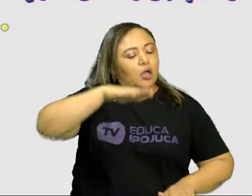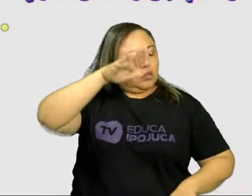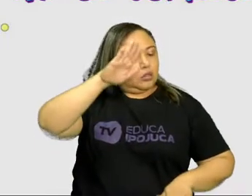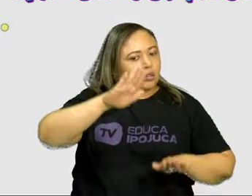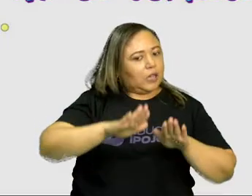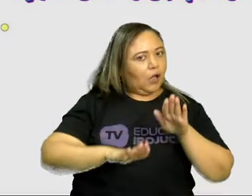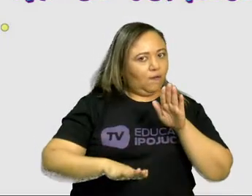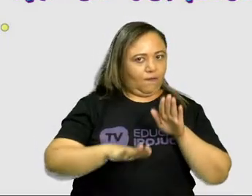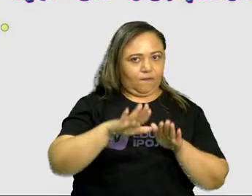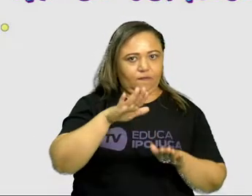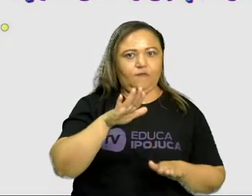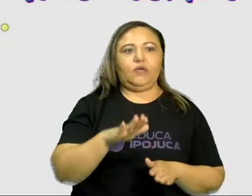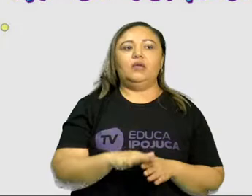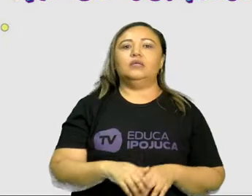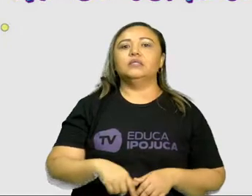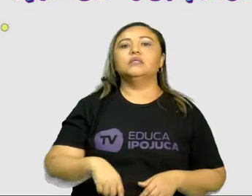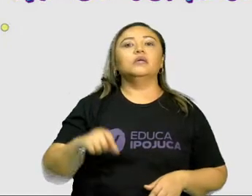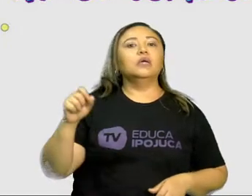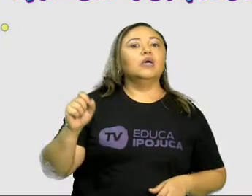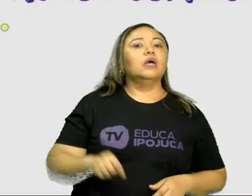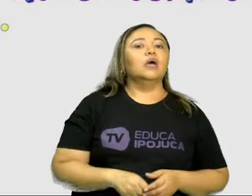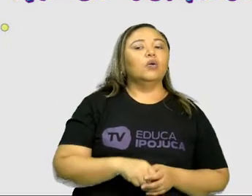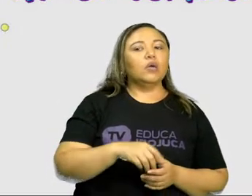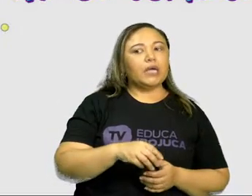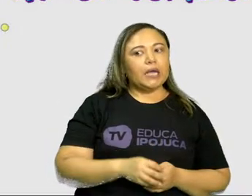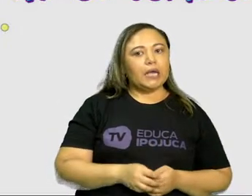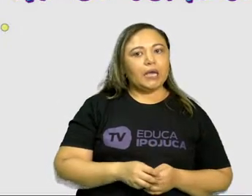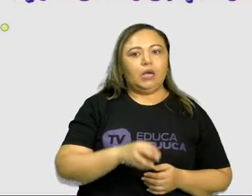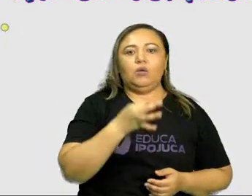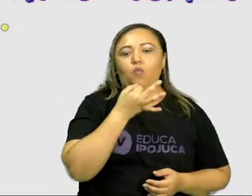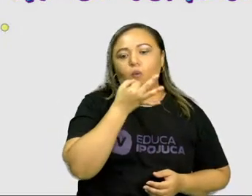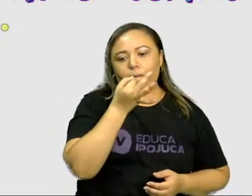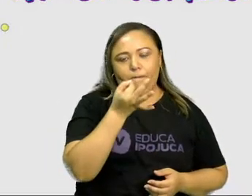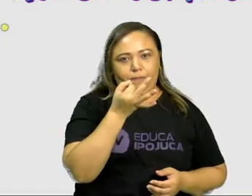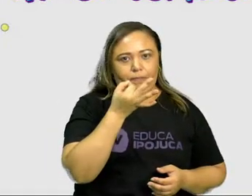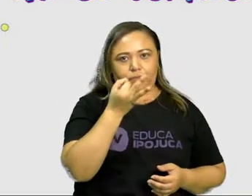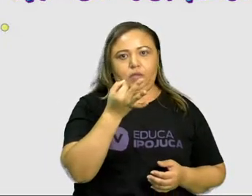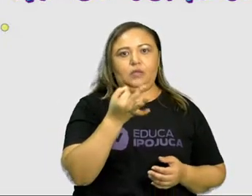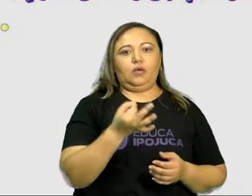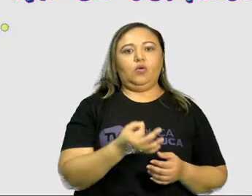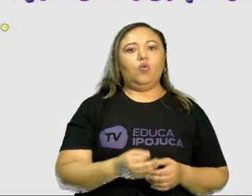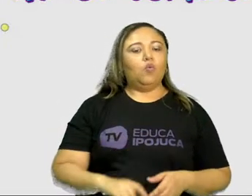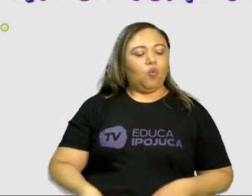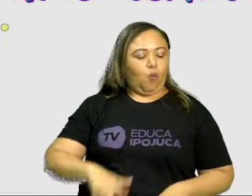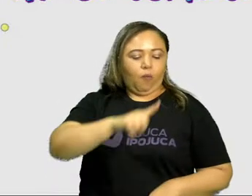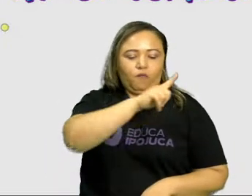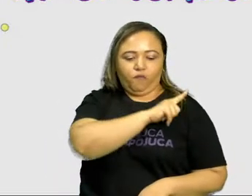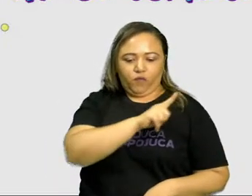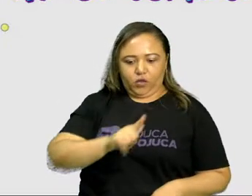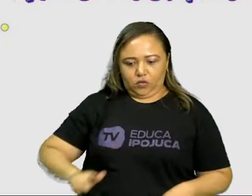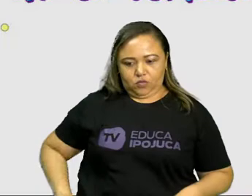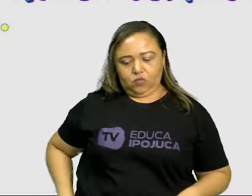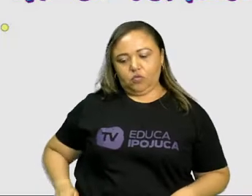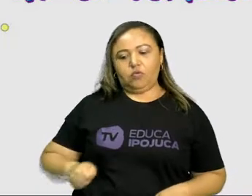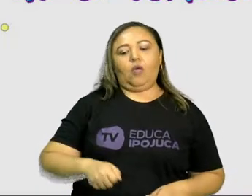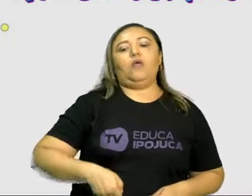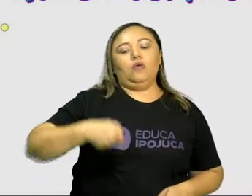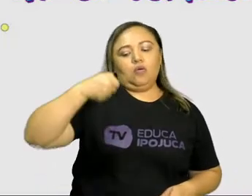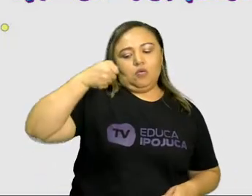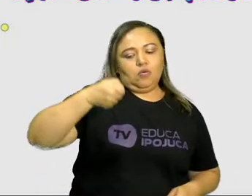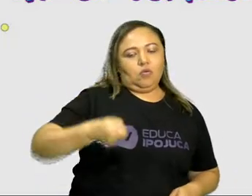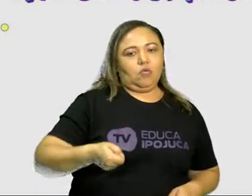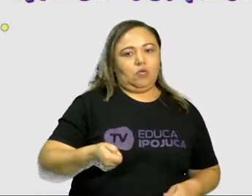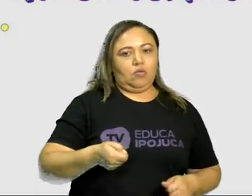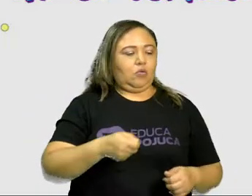subjetividade, é marca de opinião do autor. O governo tem a obrigação, esse tem a obrigação, também